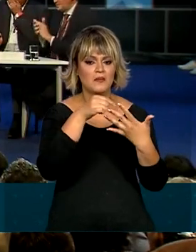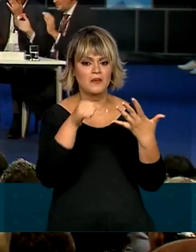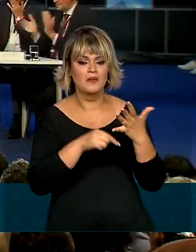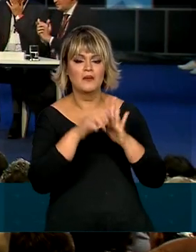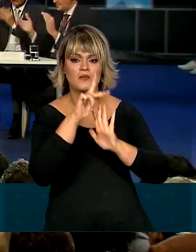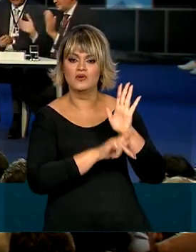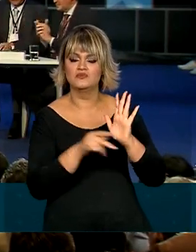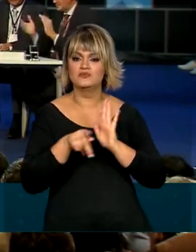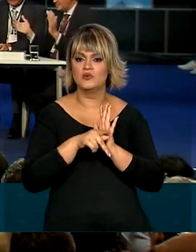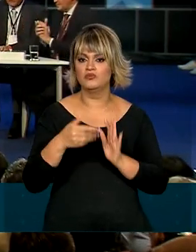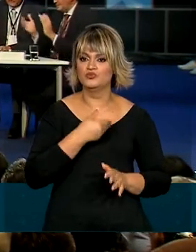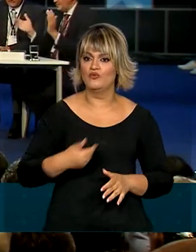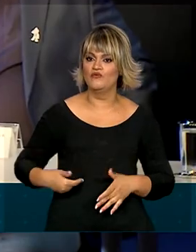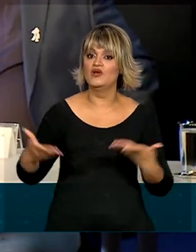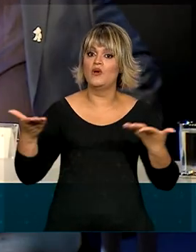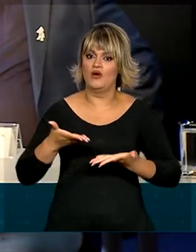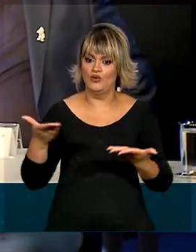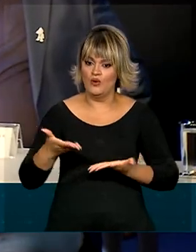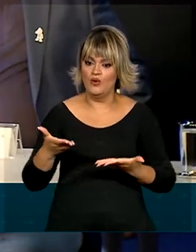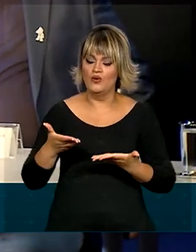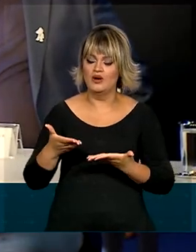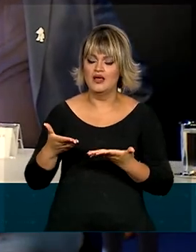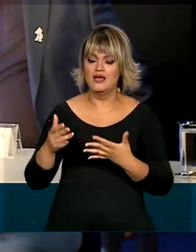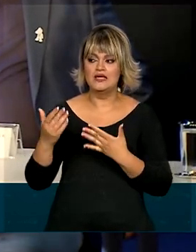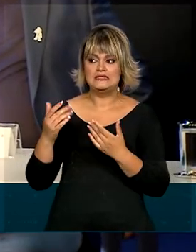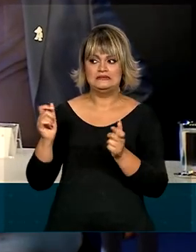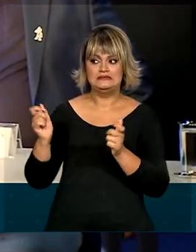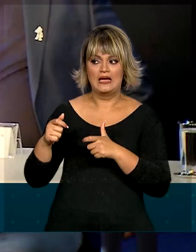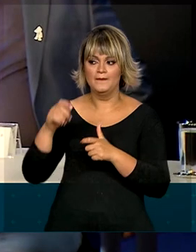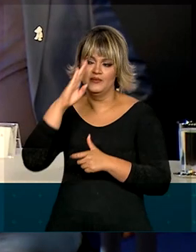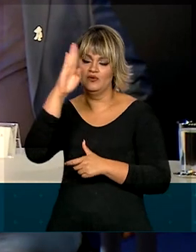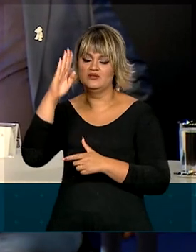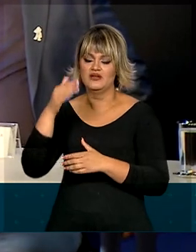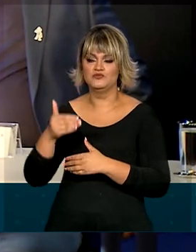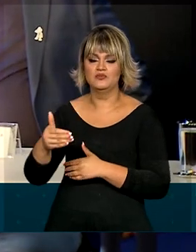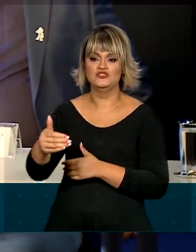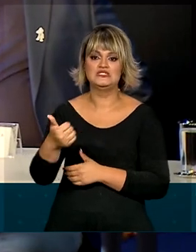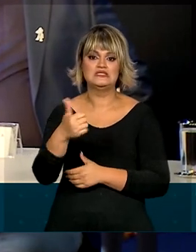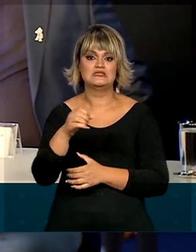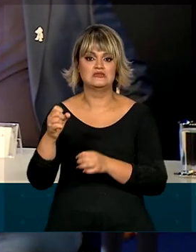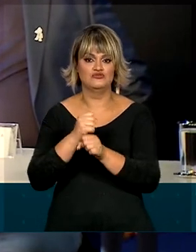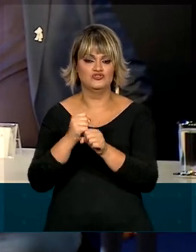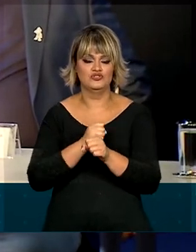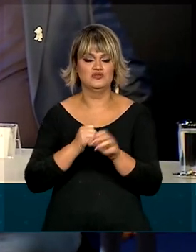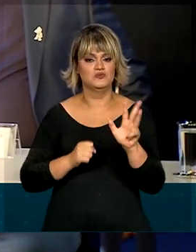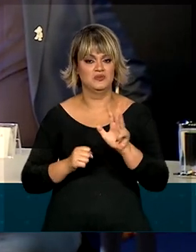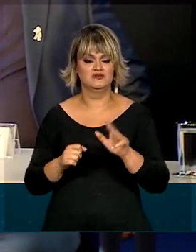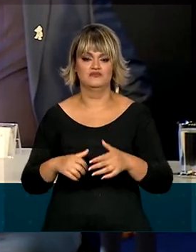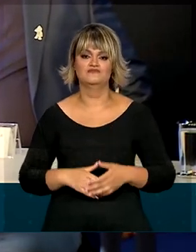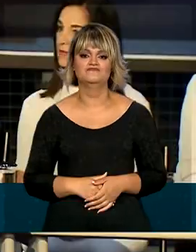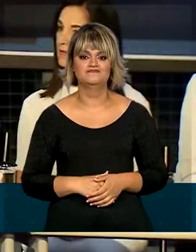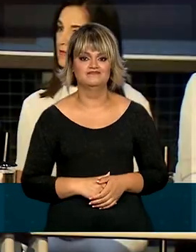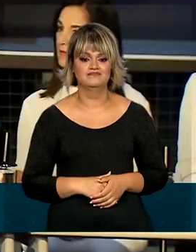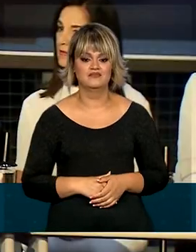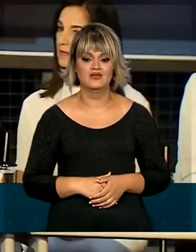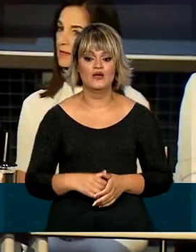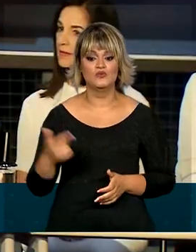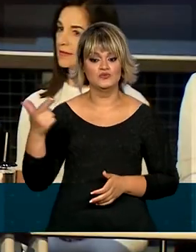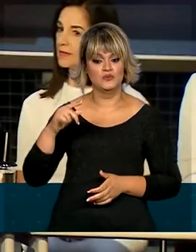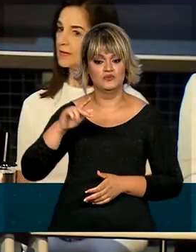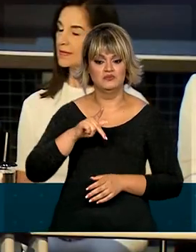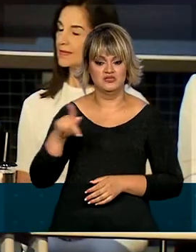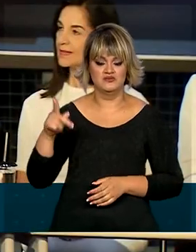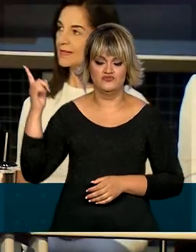implementados pelo governo atual e também as prioridades para os primeiros 100 dias do próximo governo. O vice